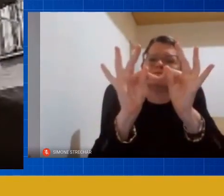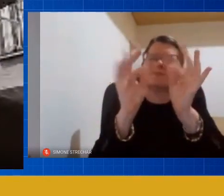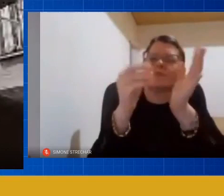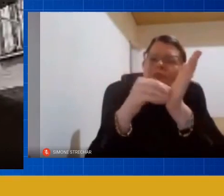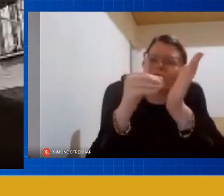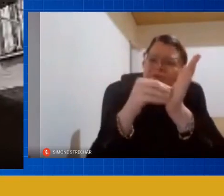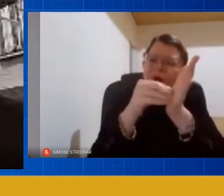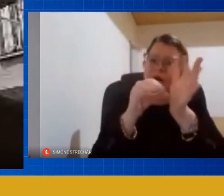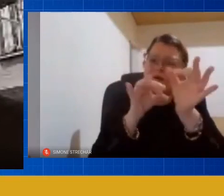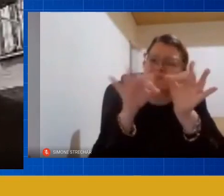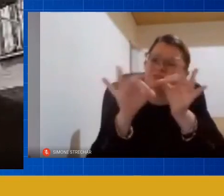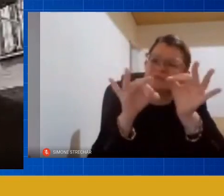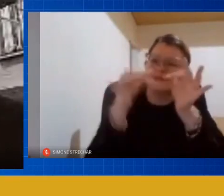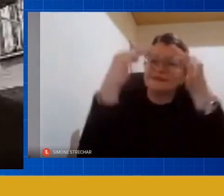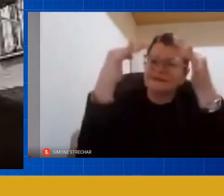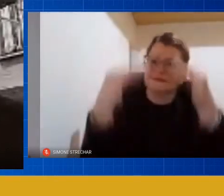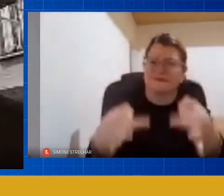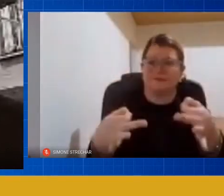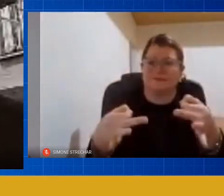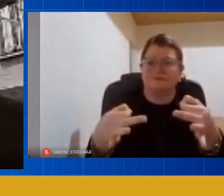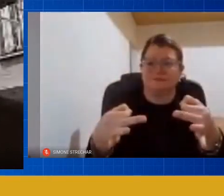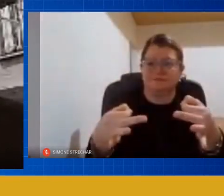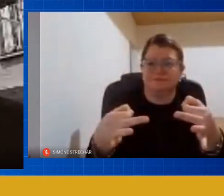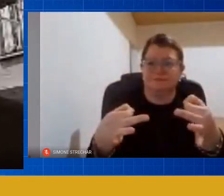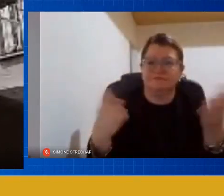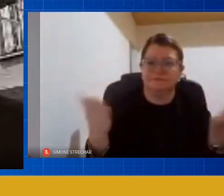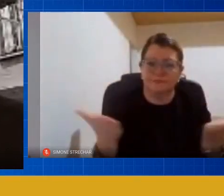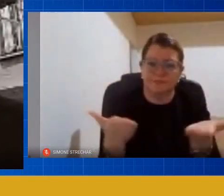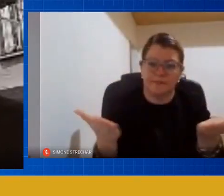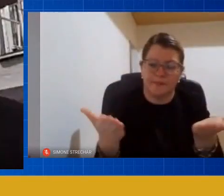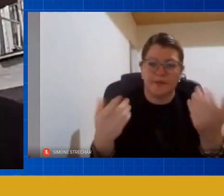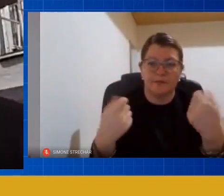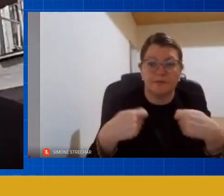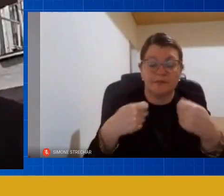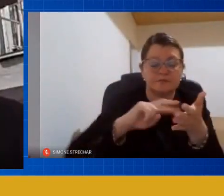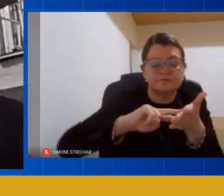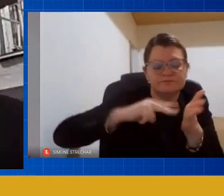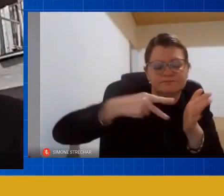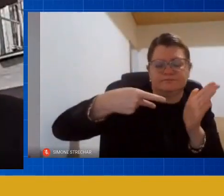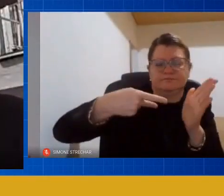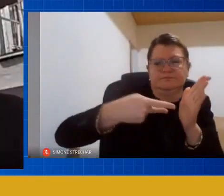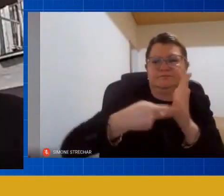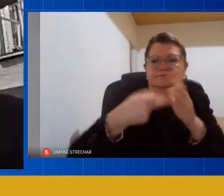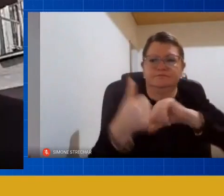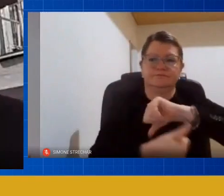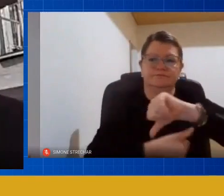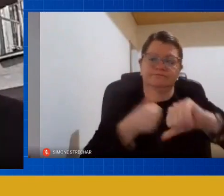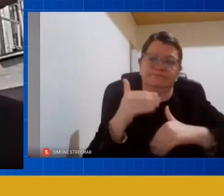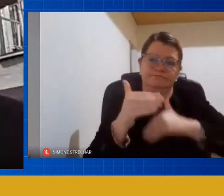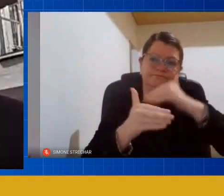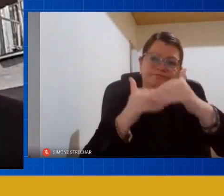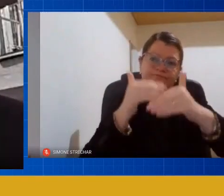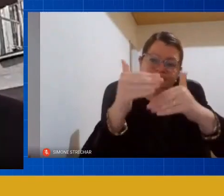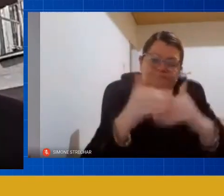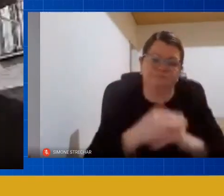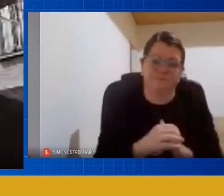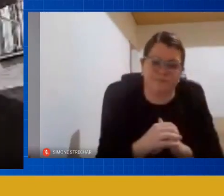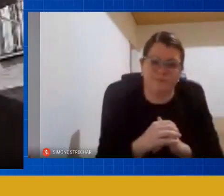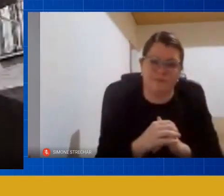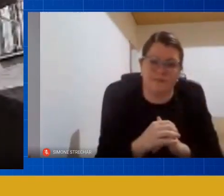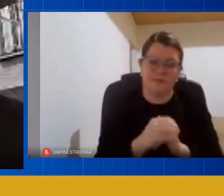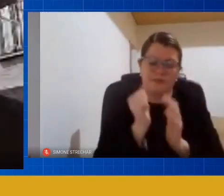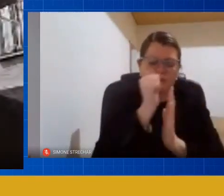correta e agora nós temos então que ressignificar esse processo a atividade remota